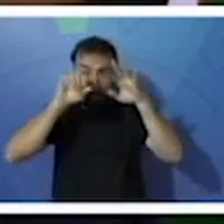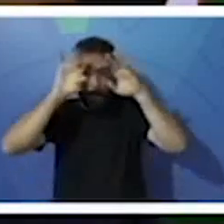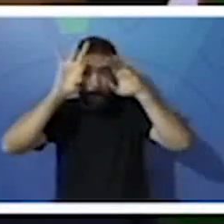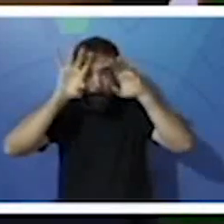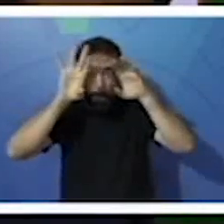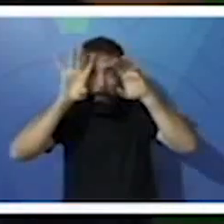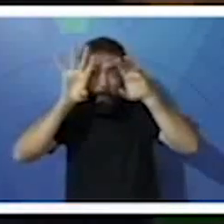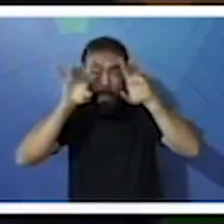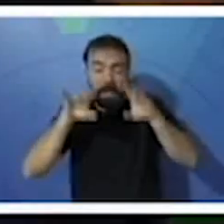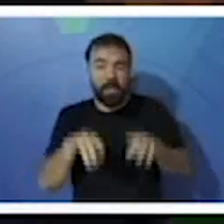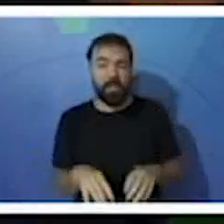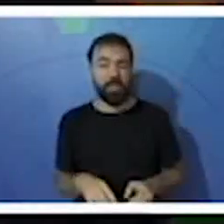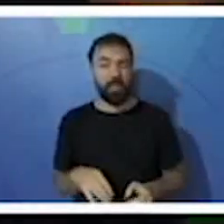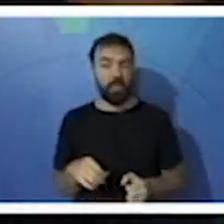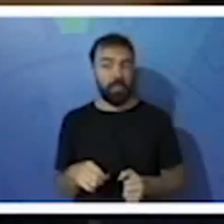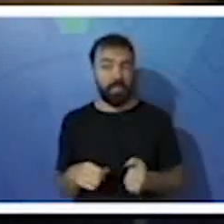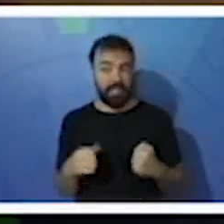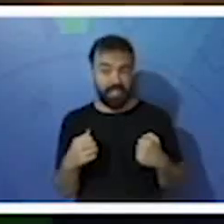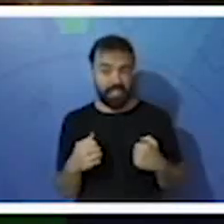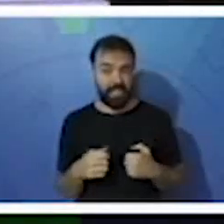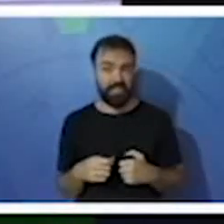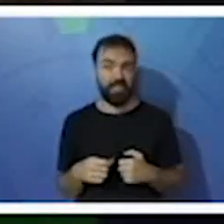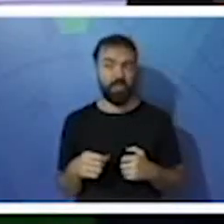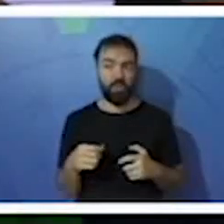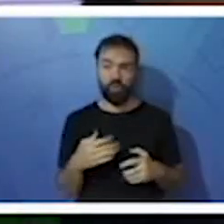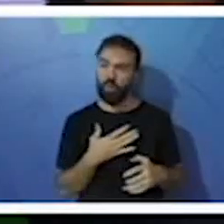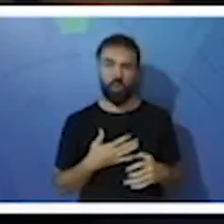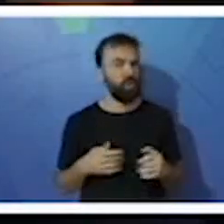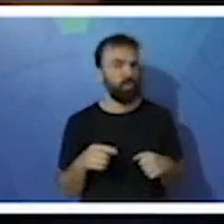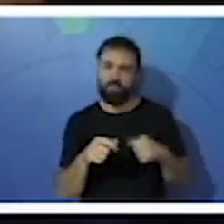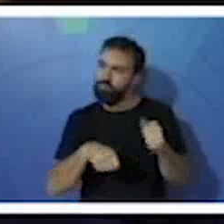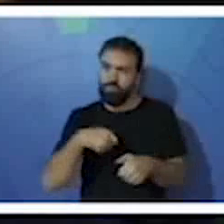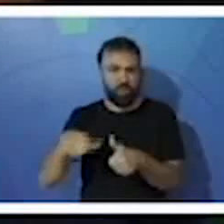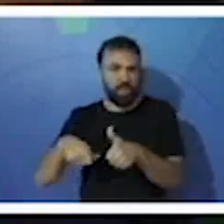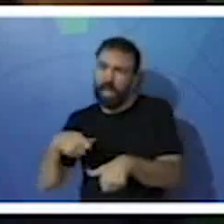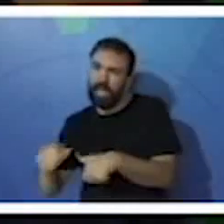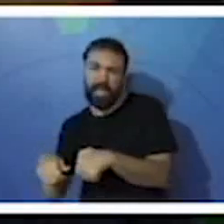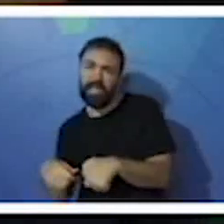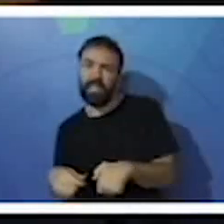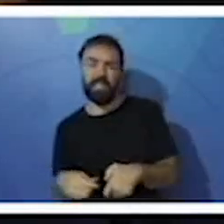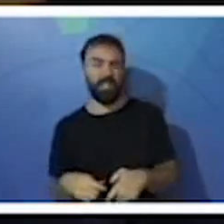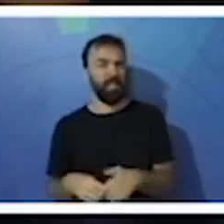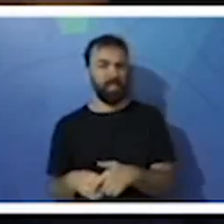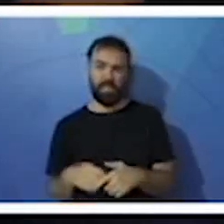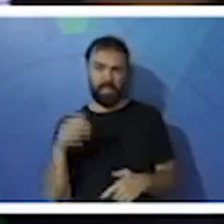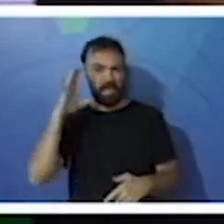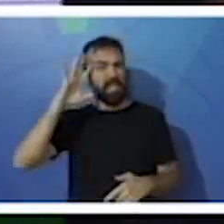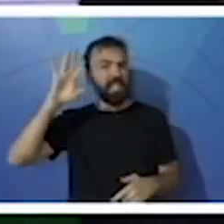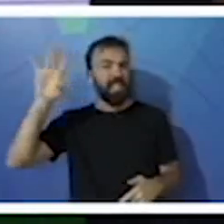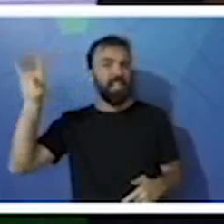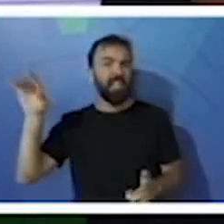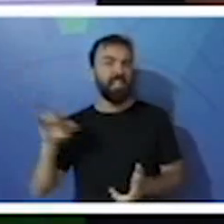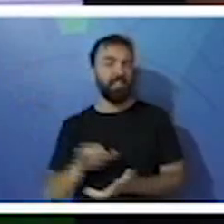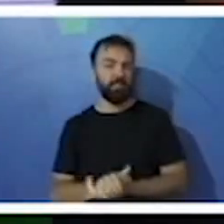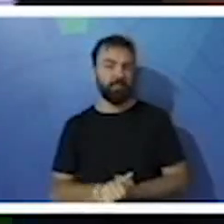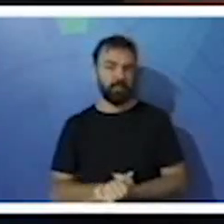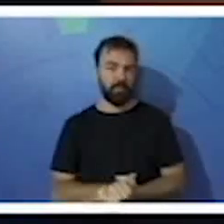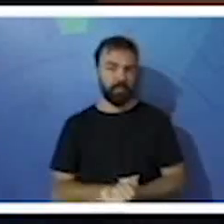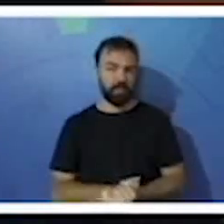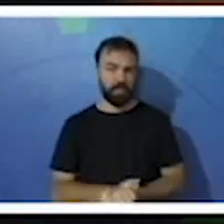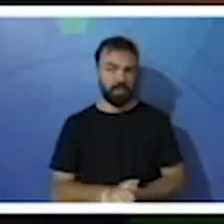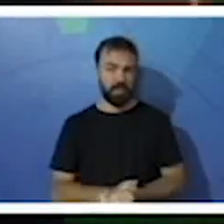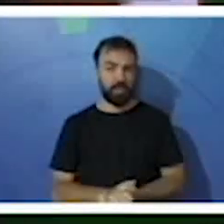modificar tudo, fazer invenções, ela é muito criativa. A boneca Emília